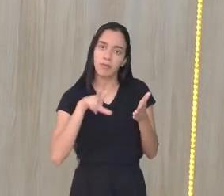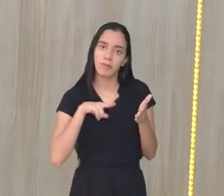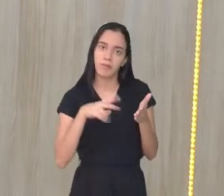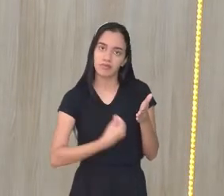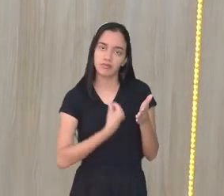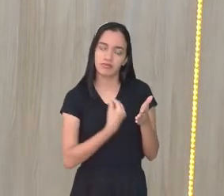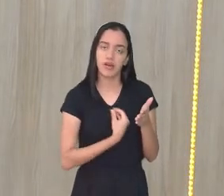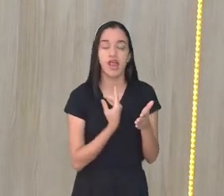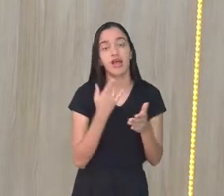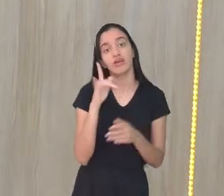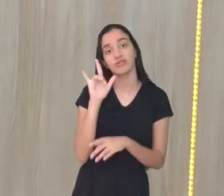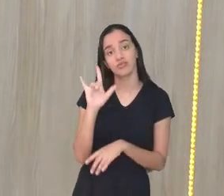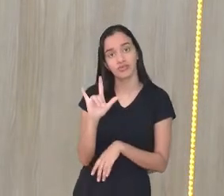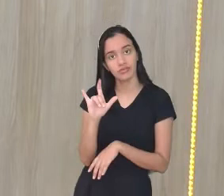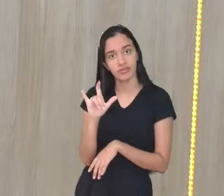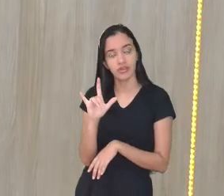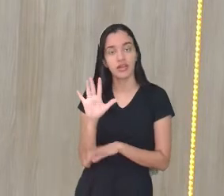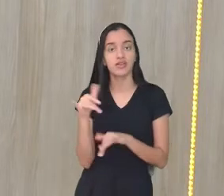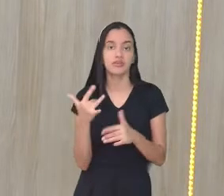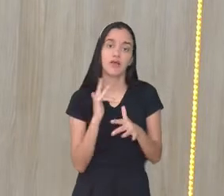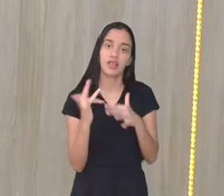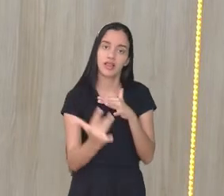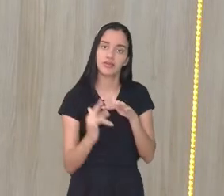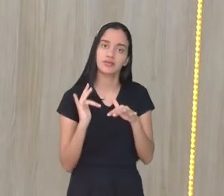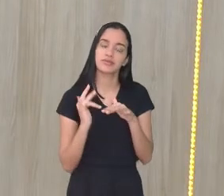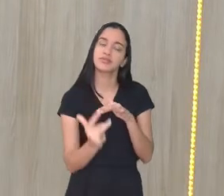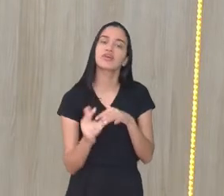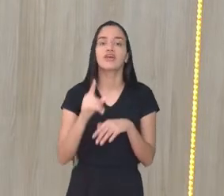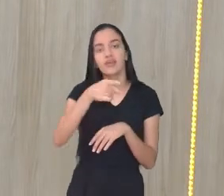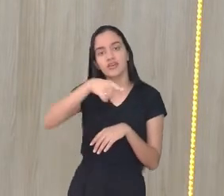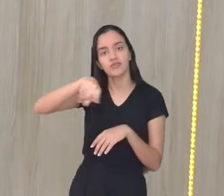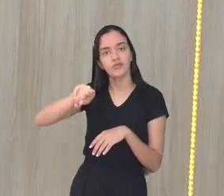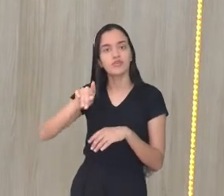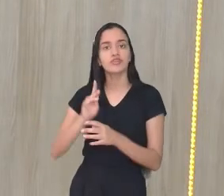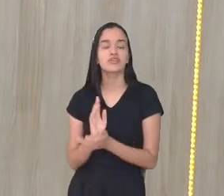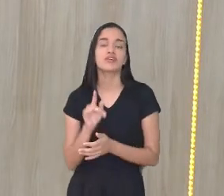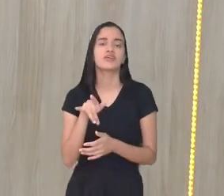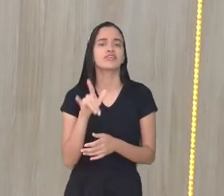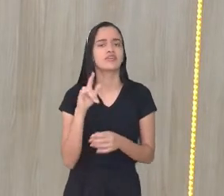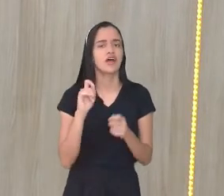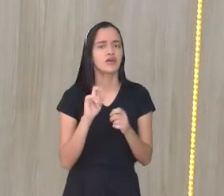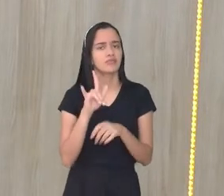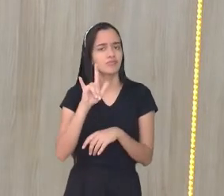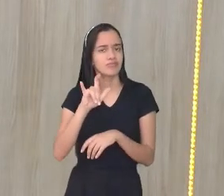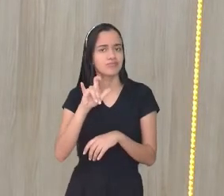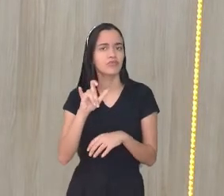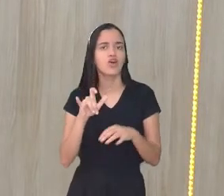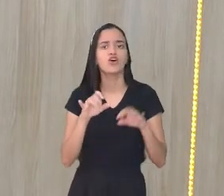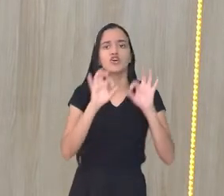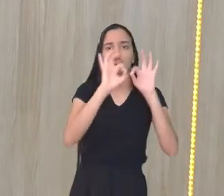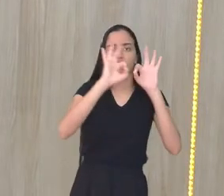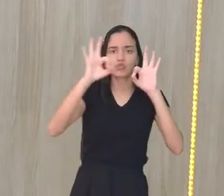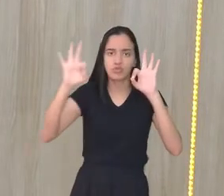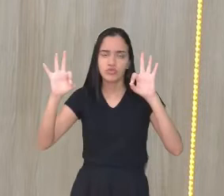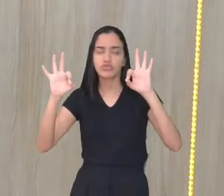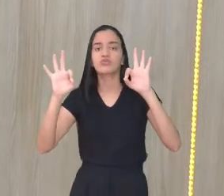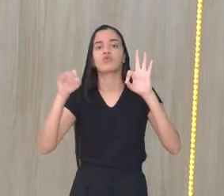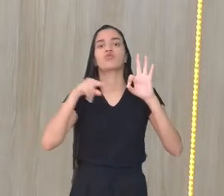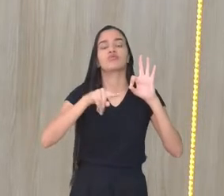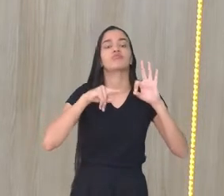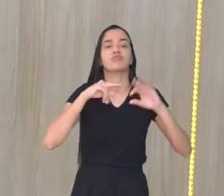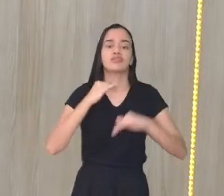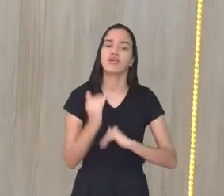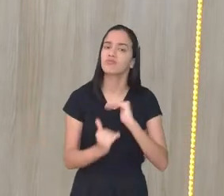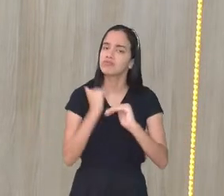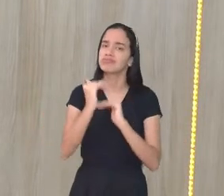Instagram, não é? Então, na rede social que você está aí atuando, aí você vai nos seus stories, você está lá construindo, não é,